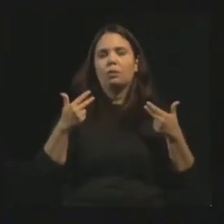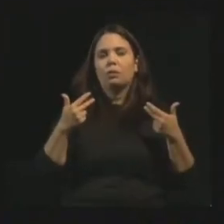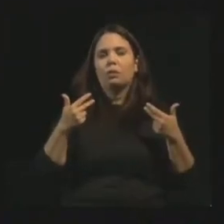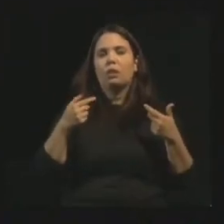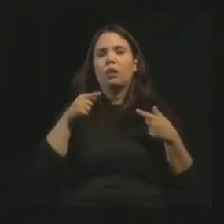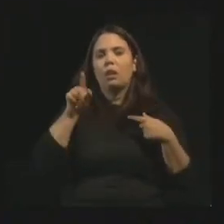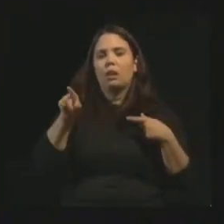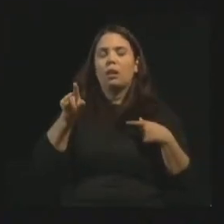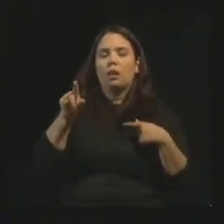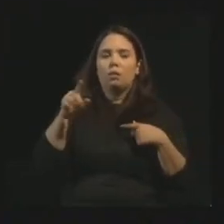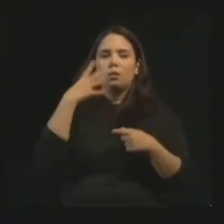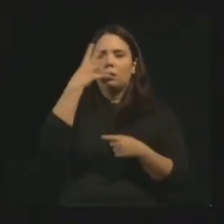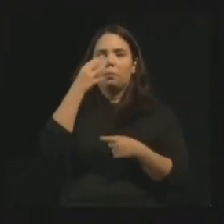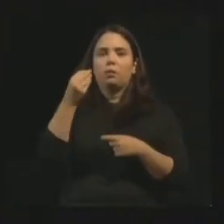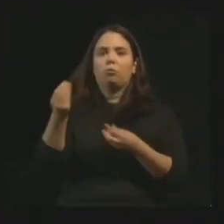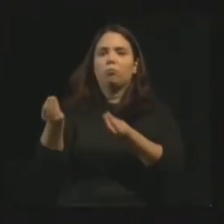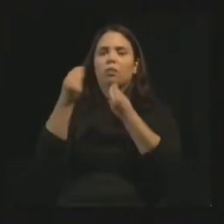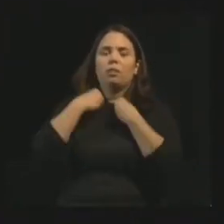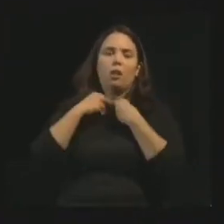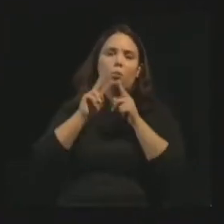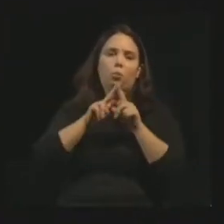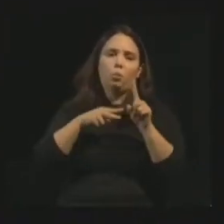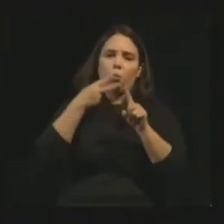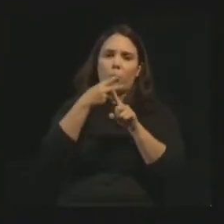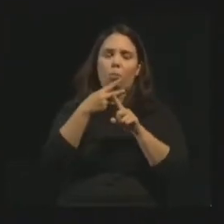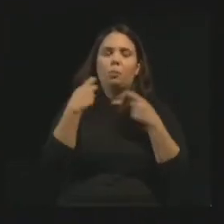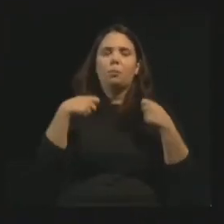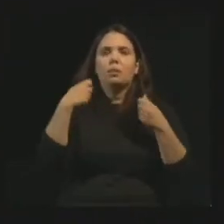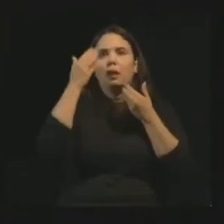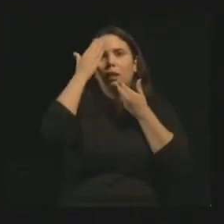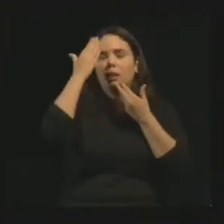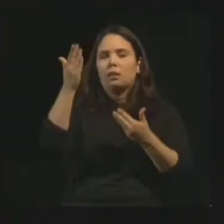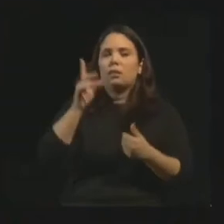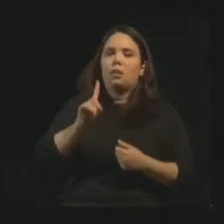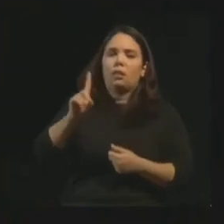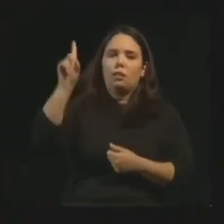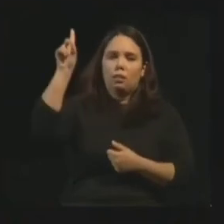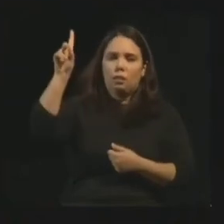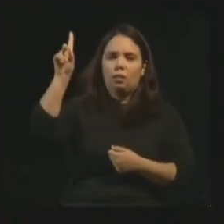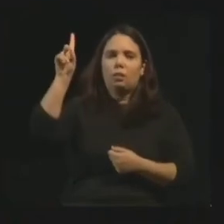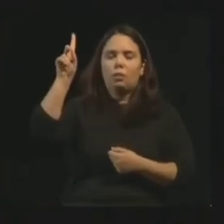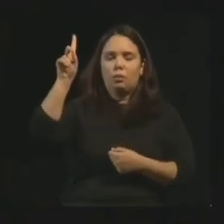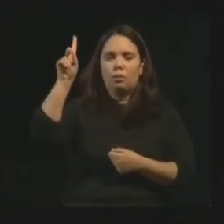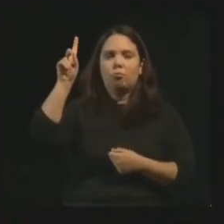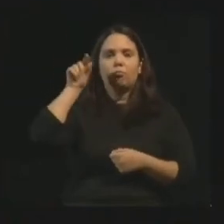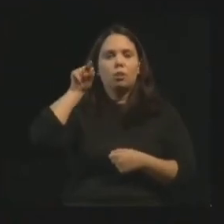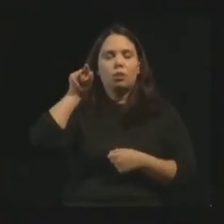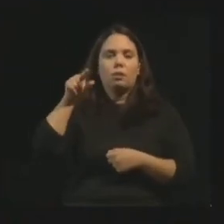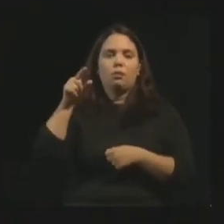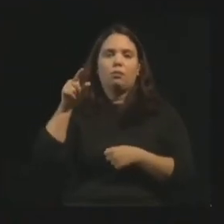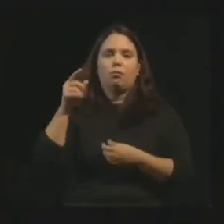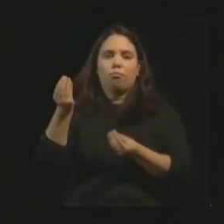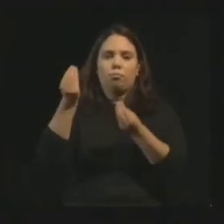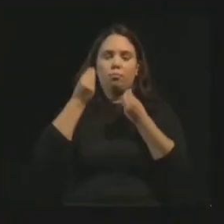doutrina. Temos que agradecer a Deus por esse tesouro, meus amigos.